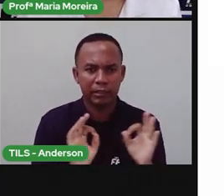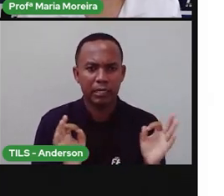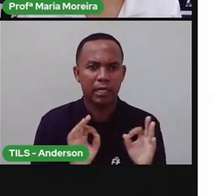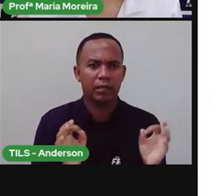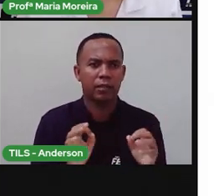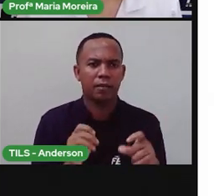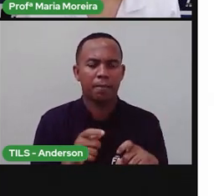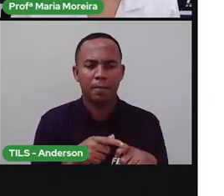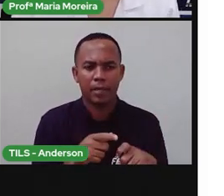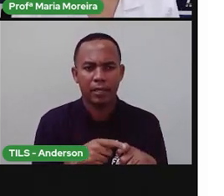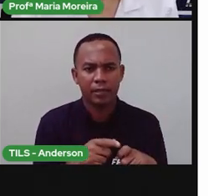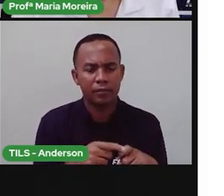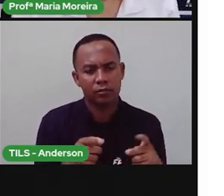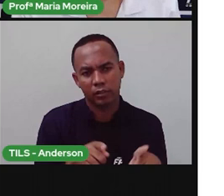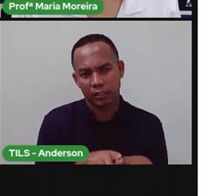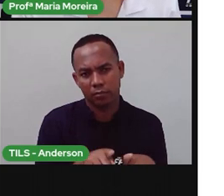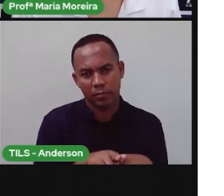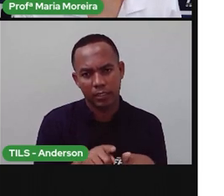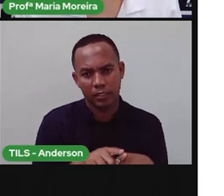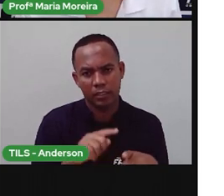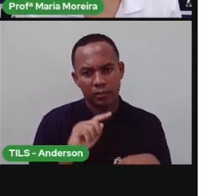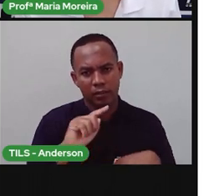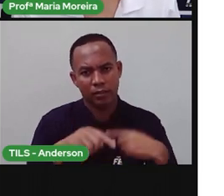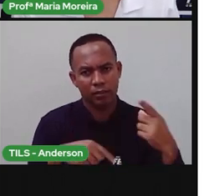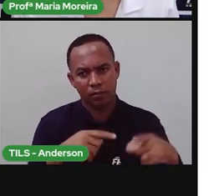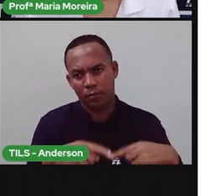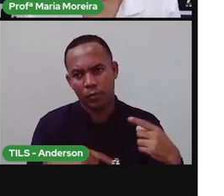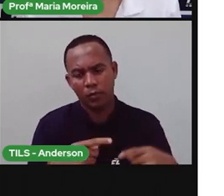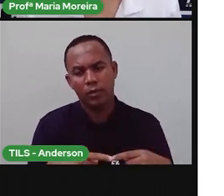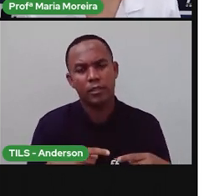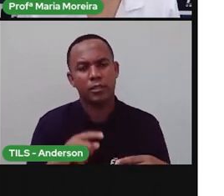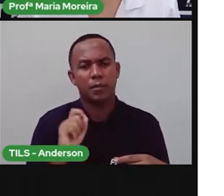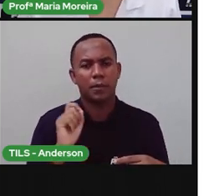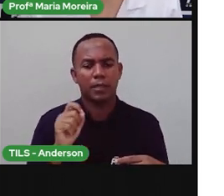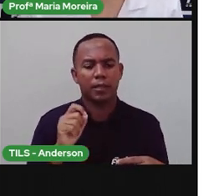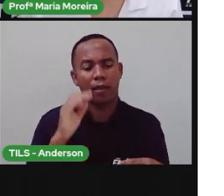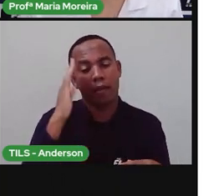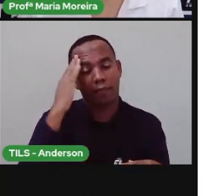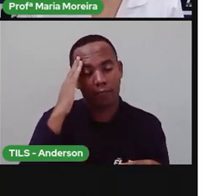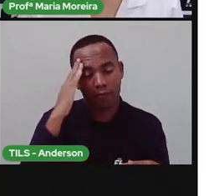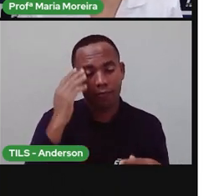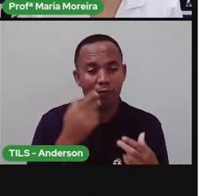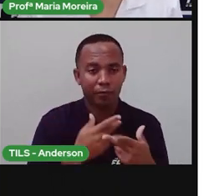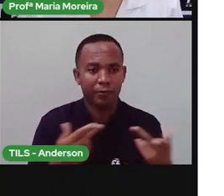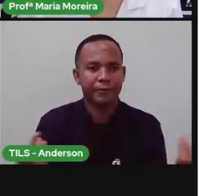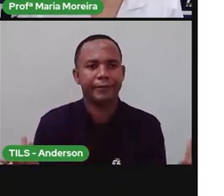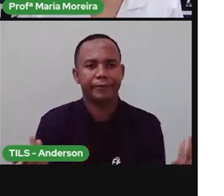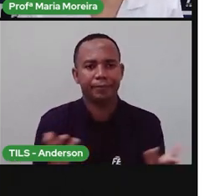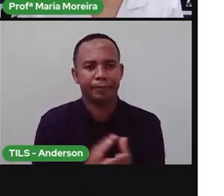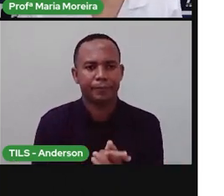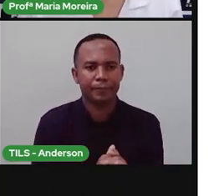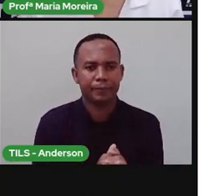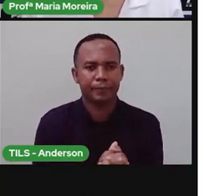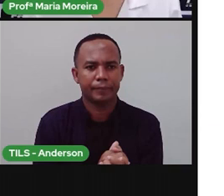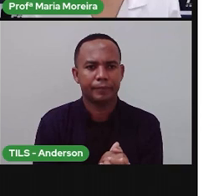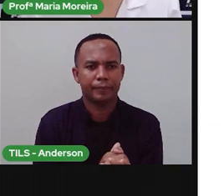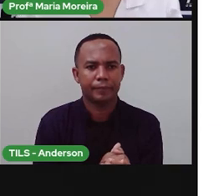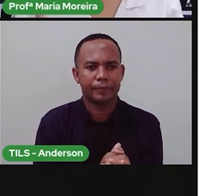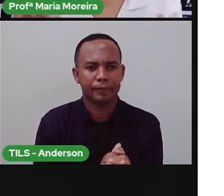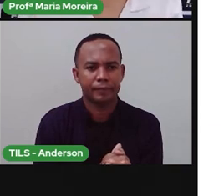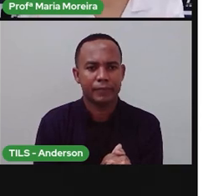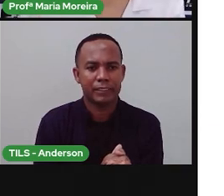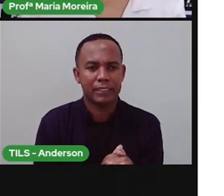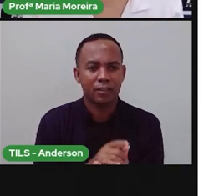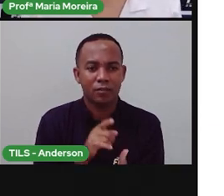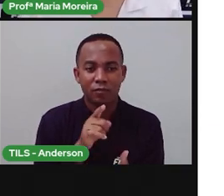médico e depois fazer o exame, né? E compreender a maioria das coisas. Então, imagine só